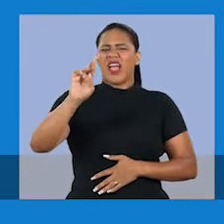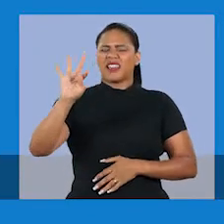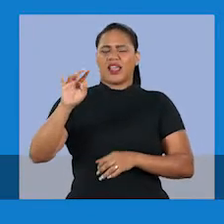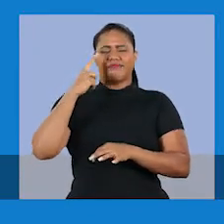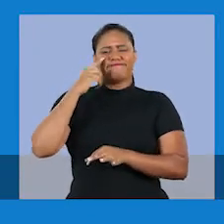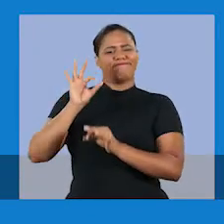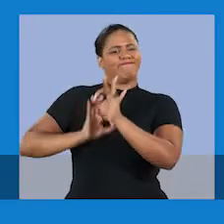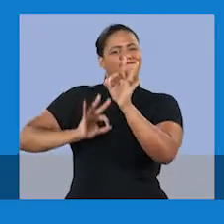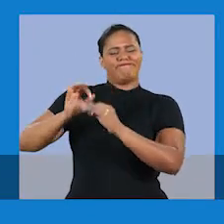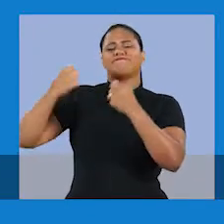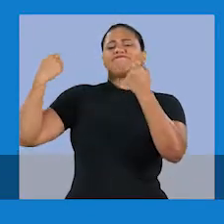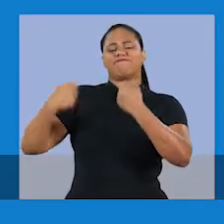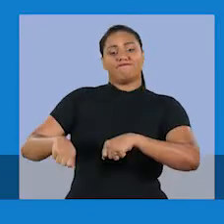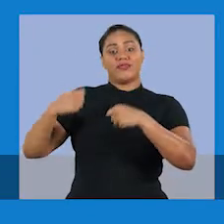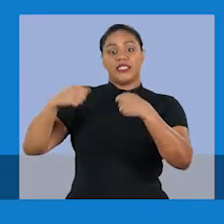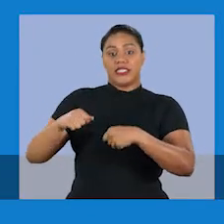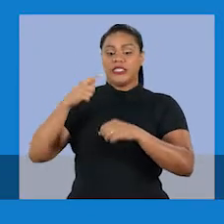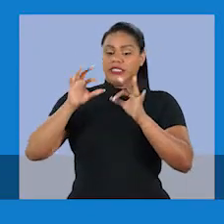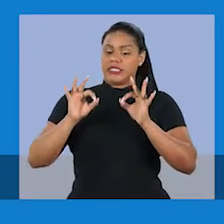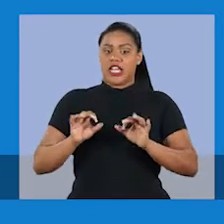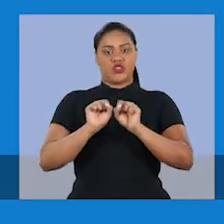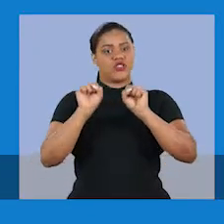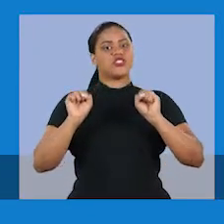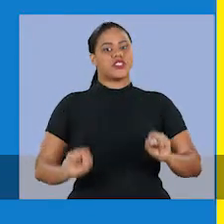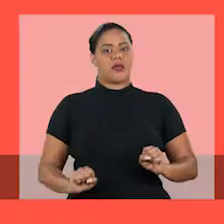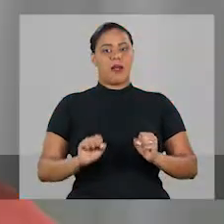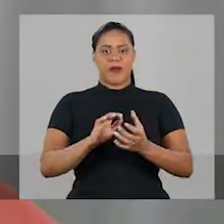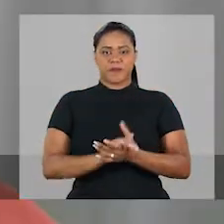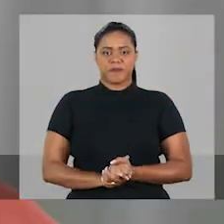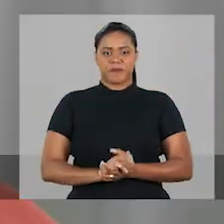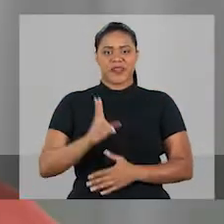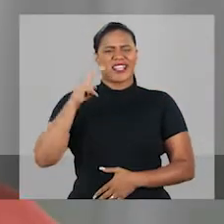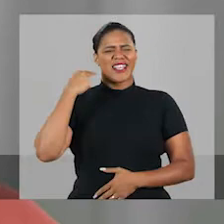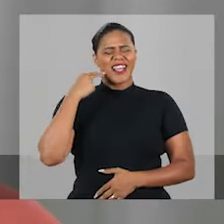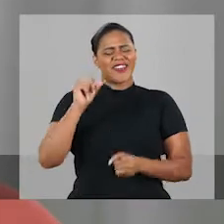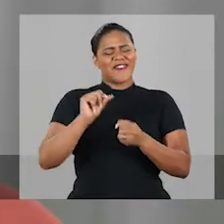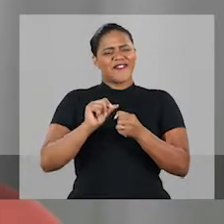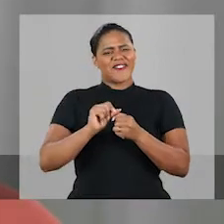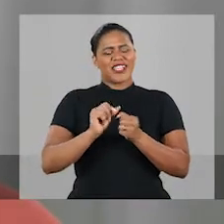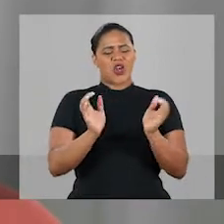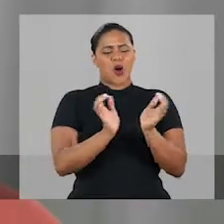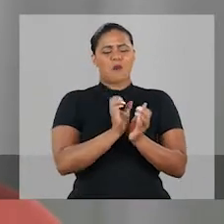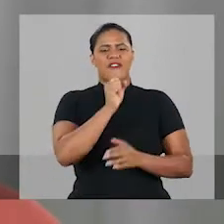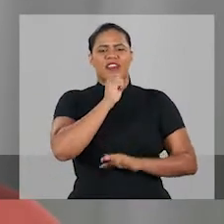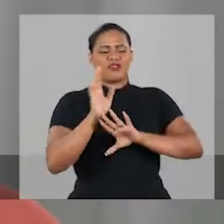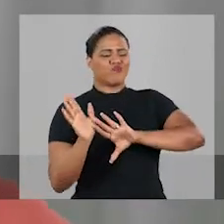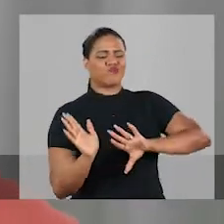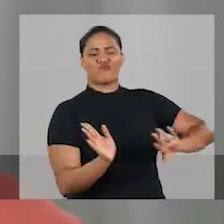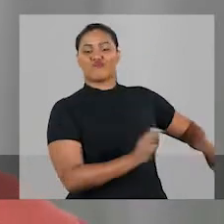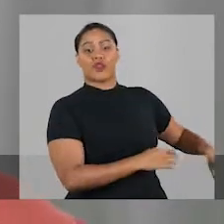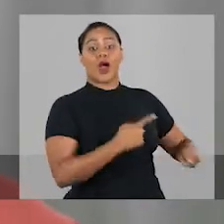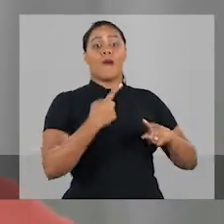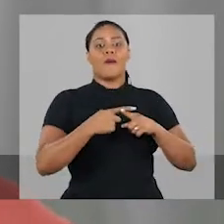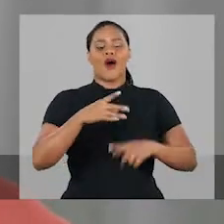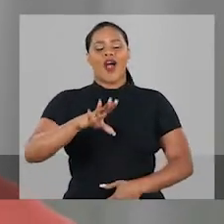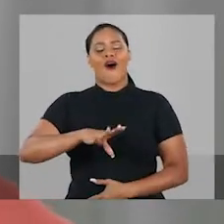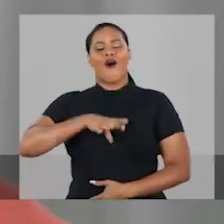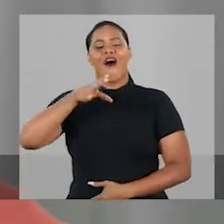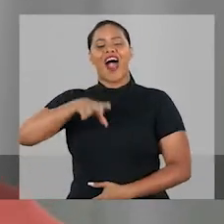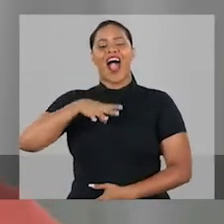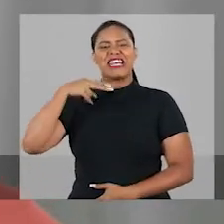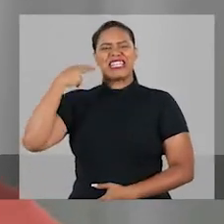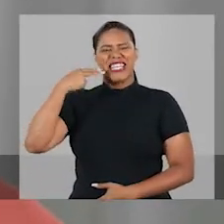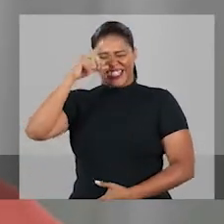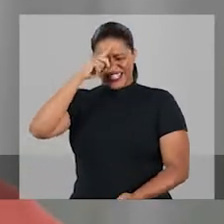será reorganizada para se integrar ao sistema. Zé Neto vai fazer o que o Velho Sistema não fez, porque tem coragem,